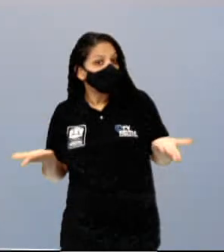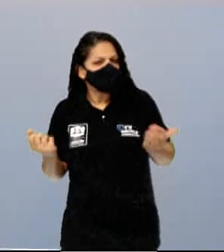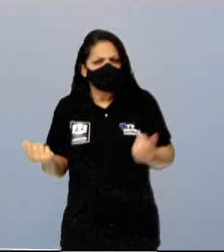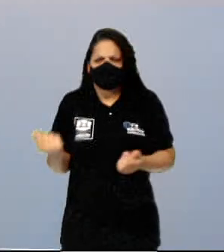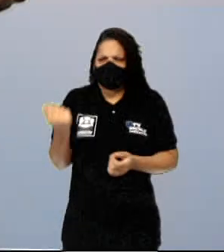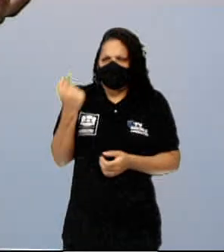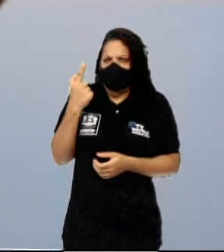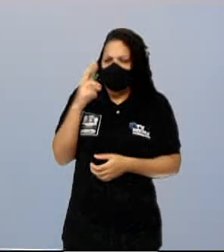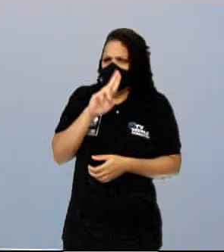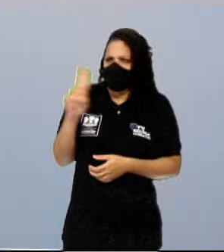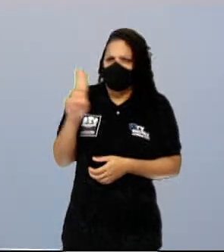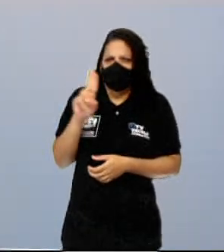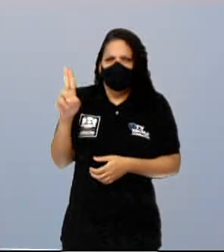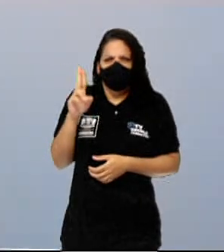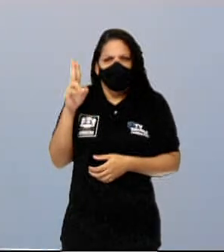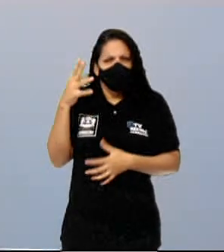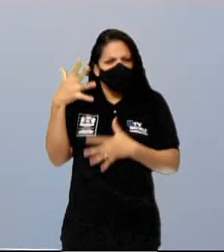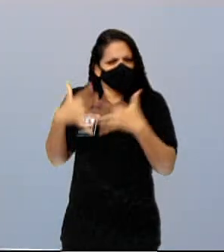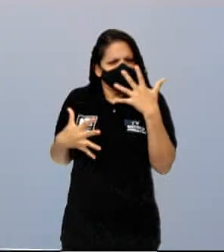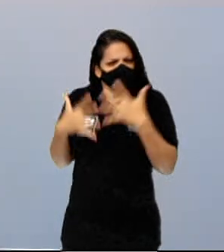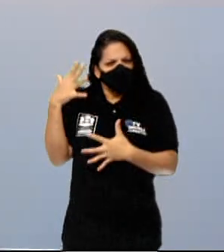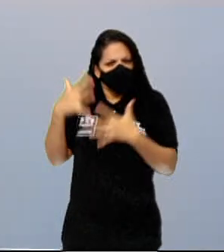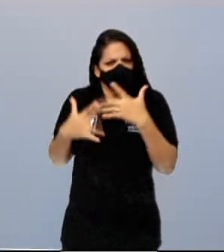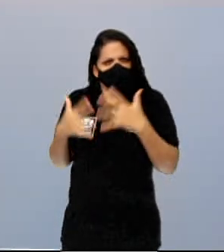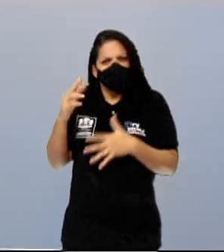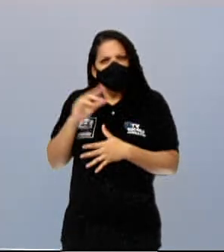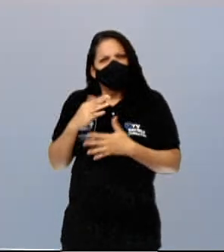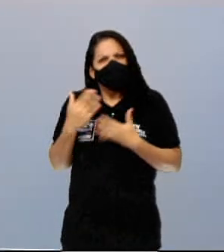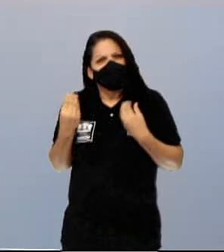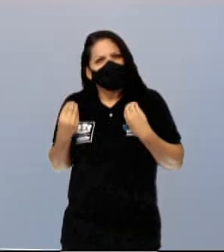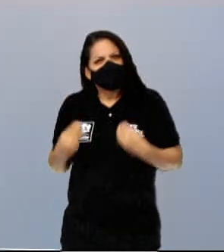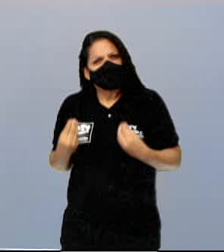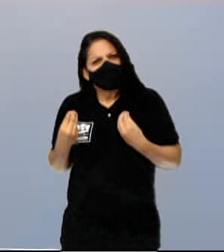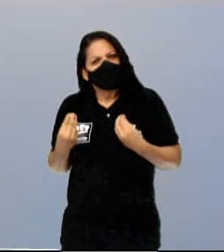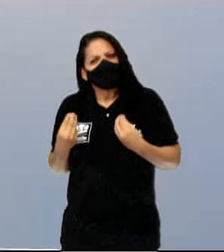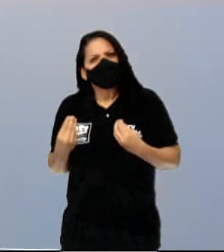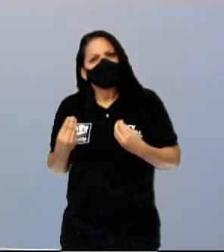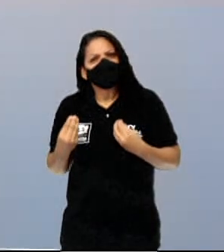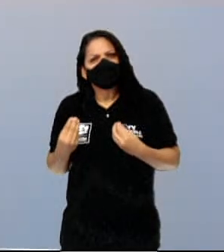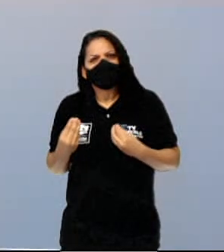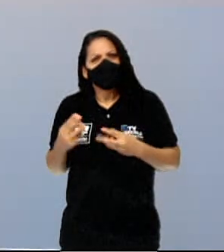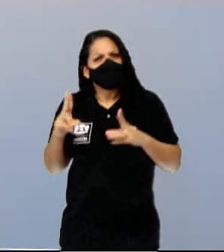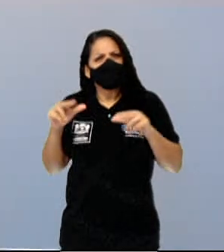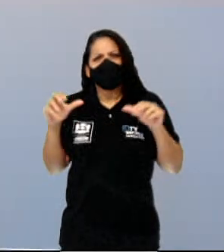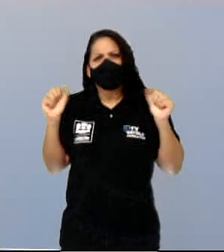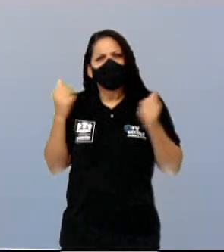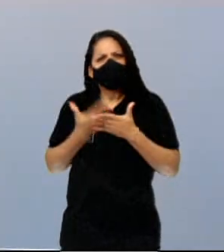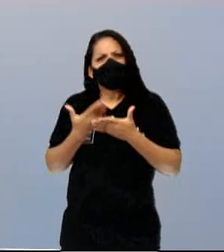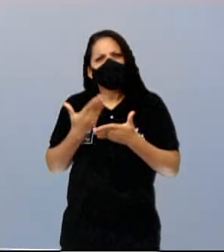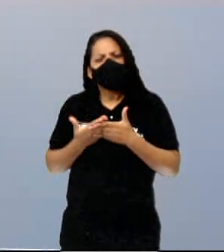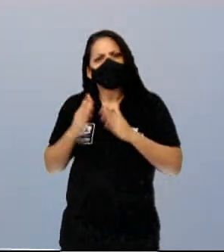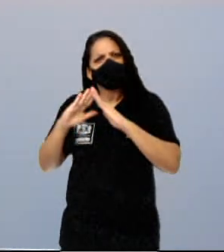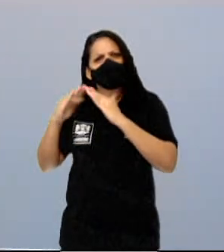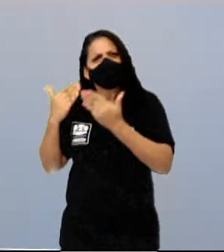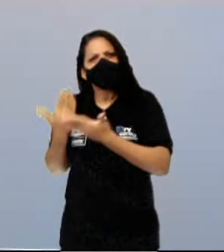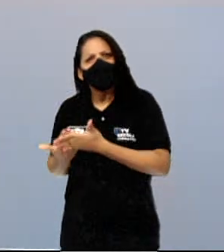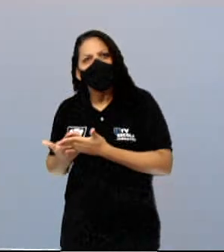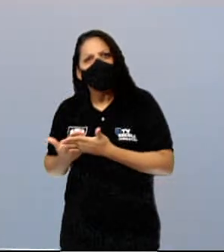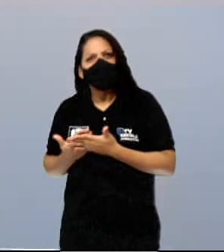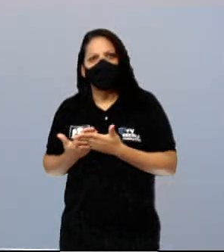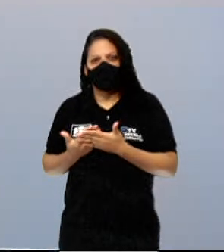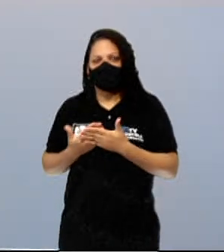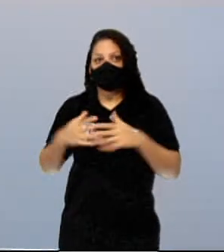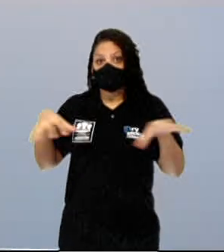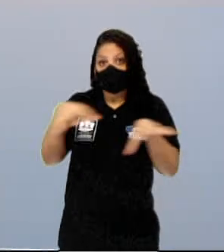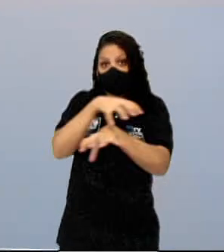complicado é esse, talvez eu nunca estudei isso na escola, domínios mofo-climáticos. Eu te garanto que